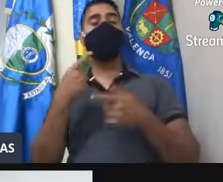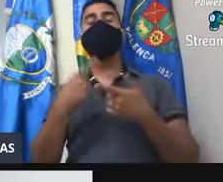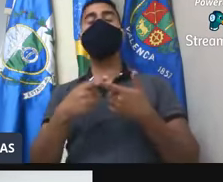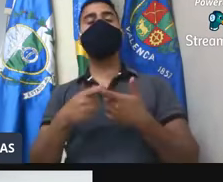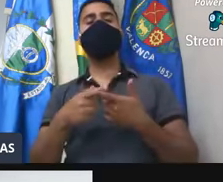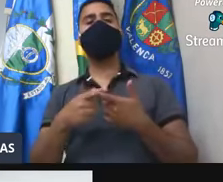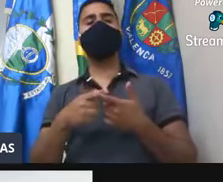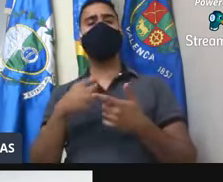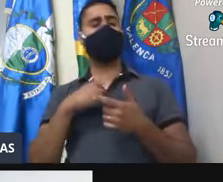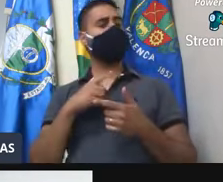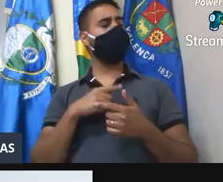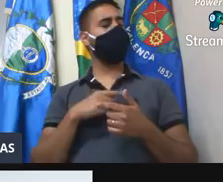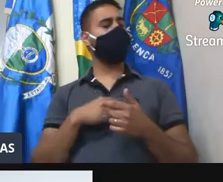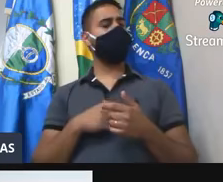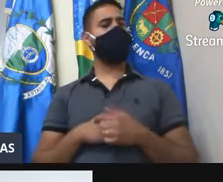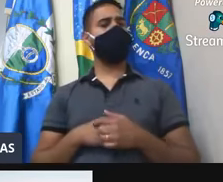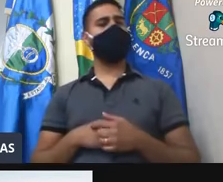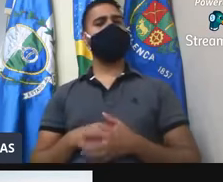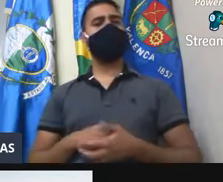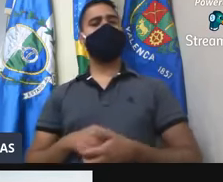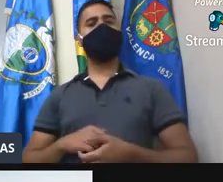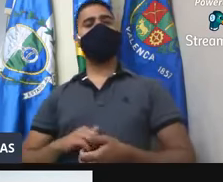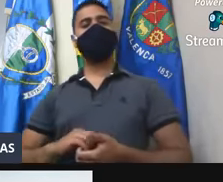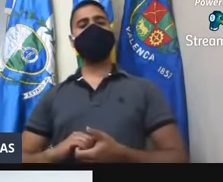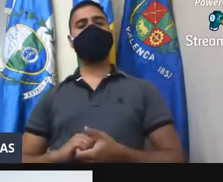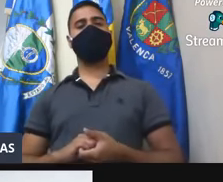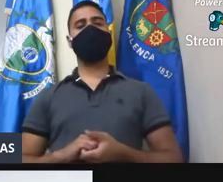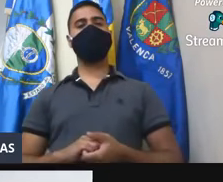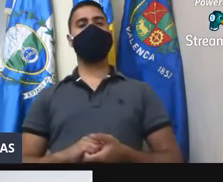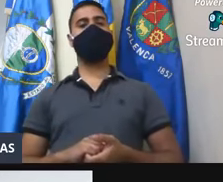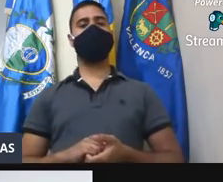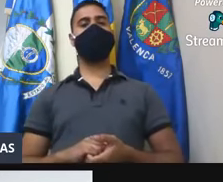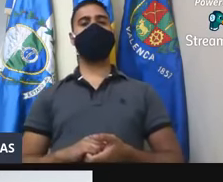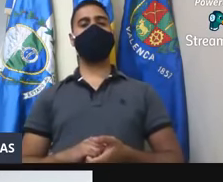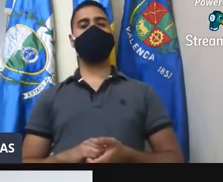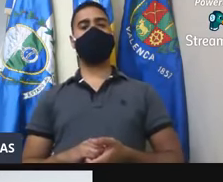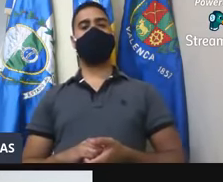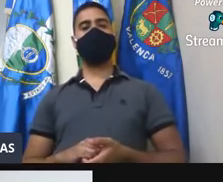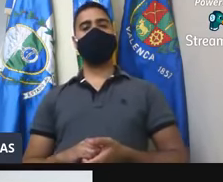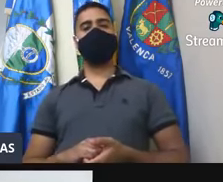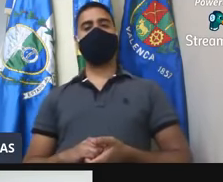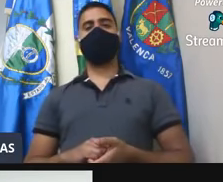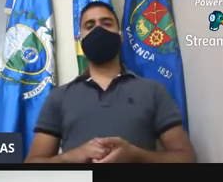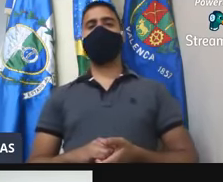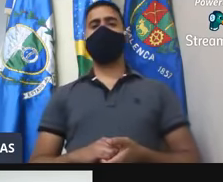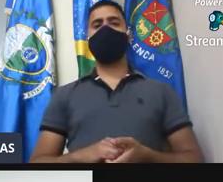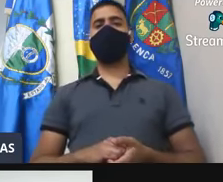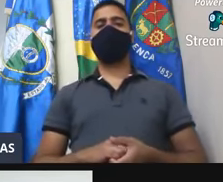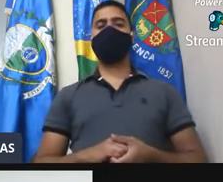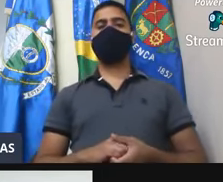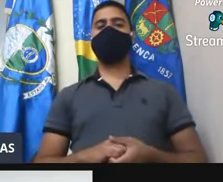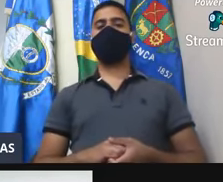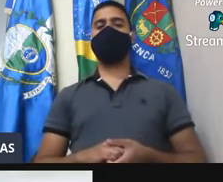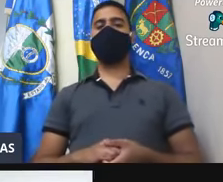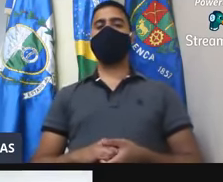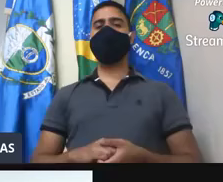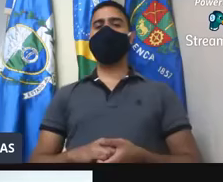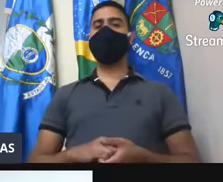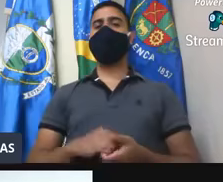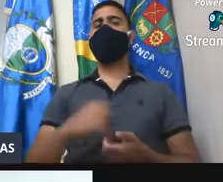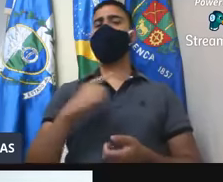porque consta aqui, uma resposta, né, da